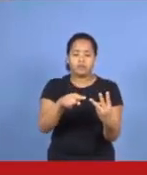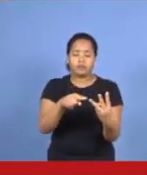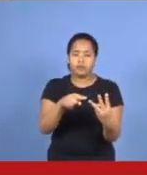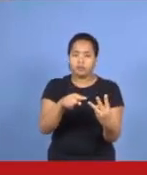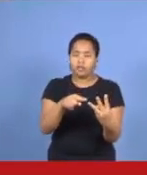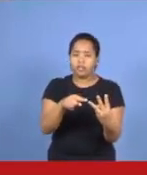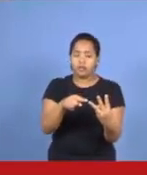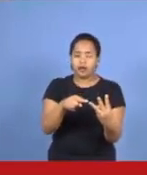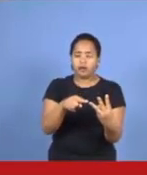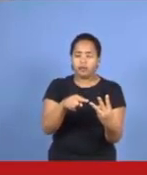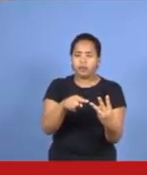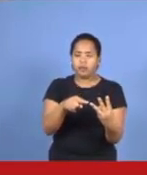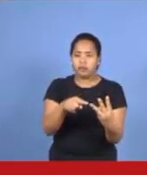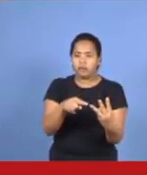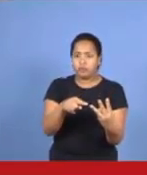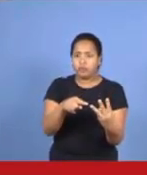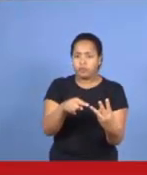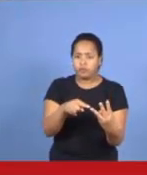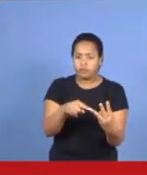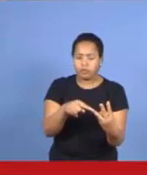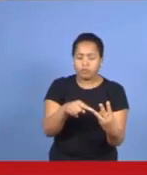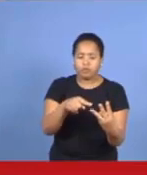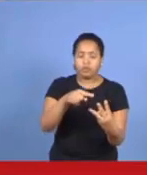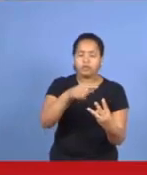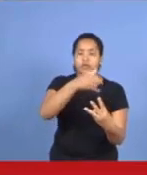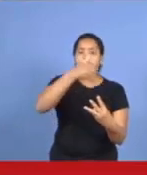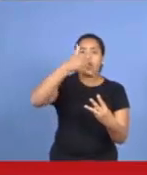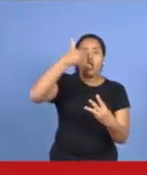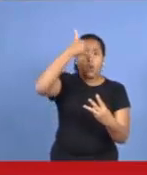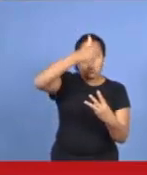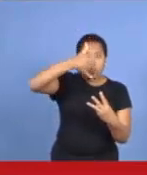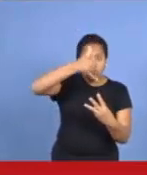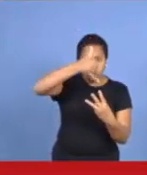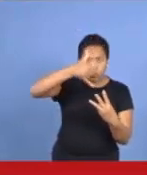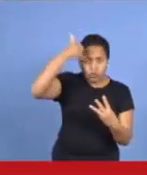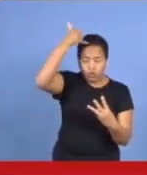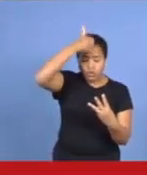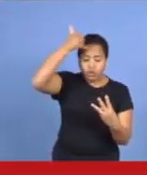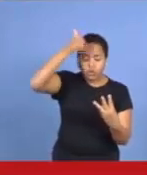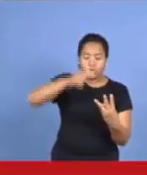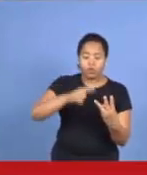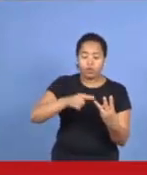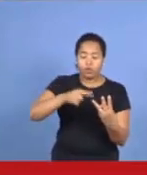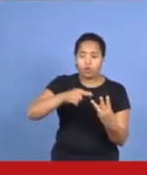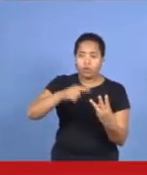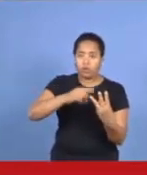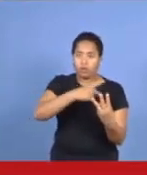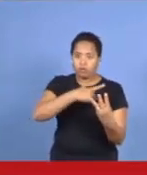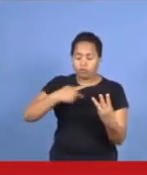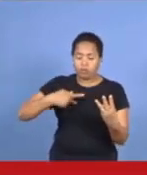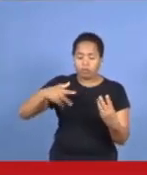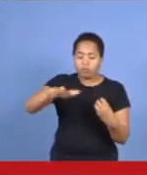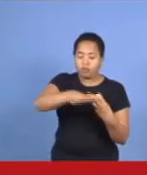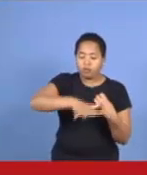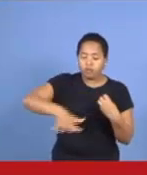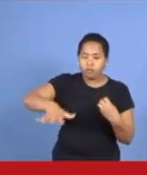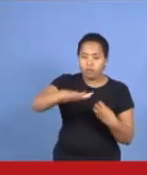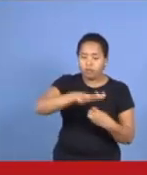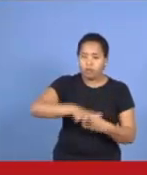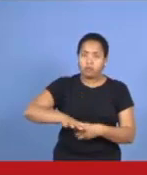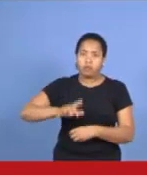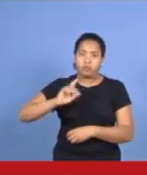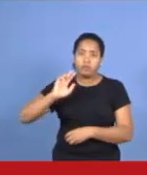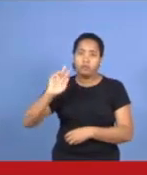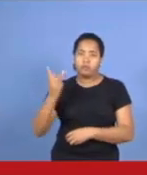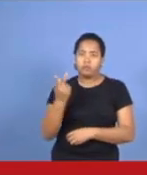ordenações ao Ministério da Palavra, ou seja, sete novos pastores das áreas da Grande Belo Horizonte,